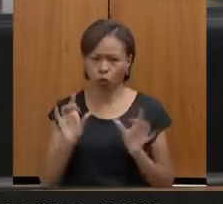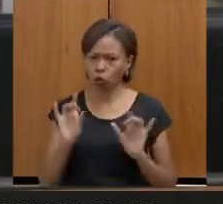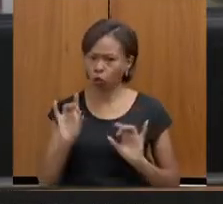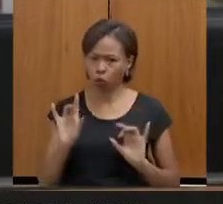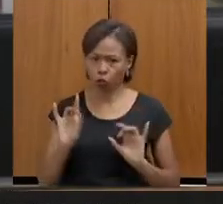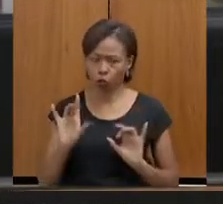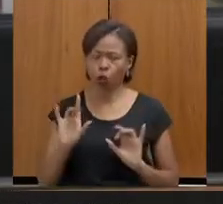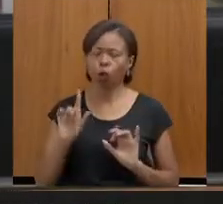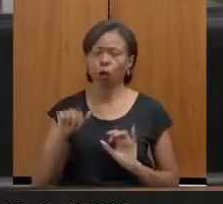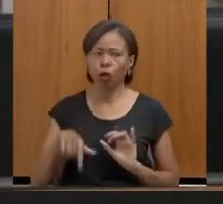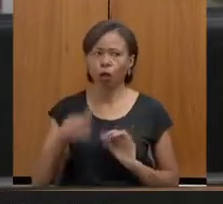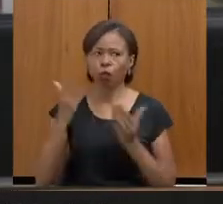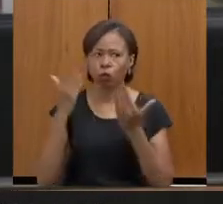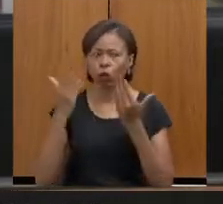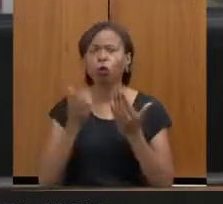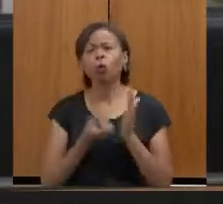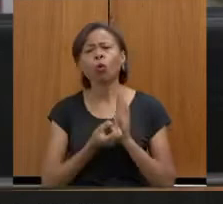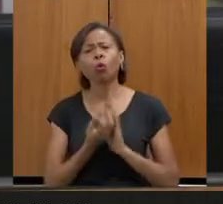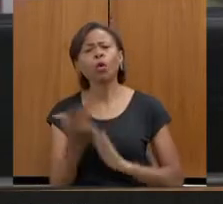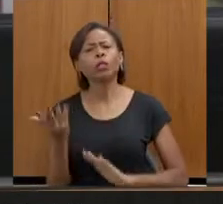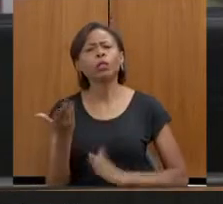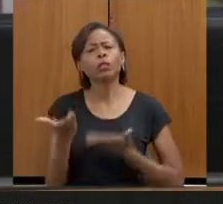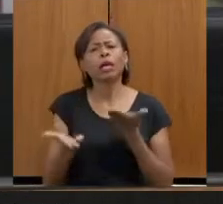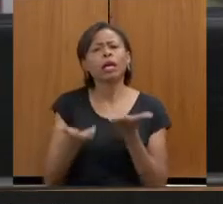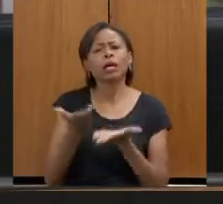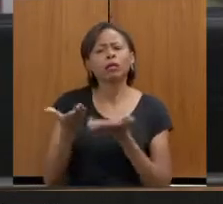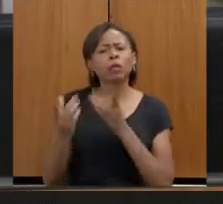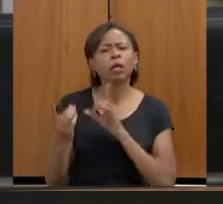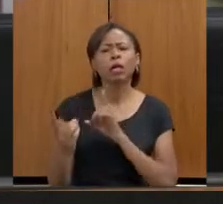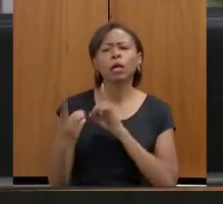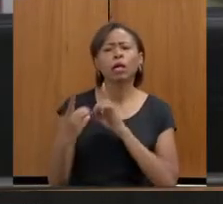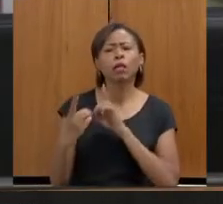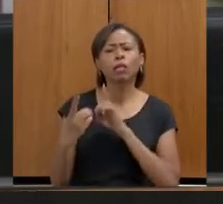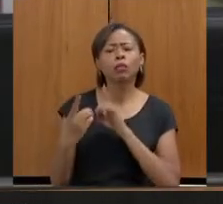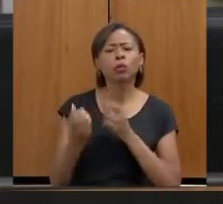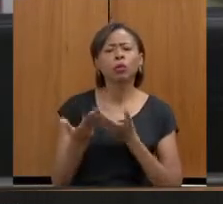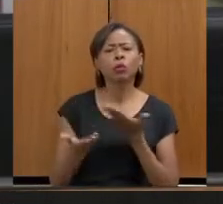psicologia. Então, quantos números de atendimentos são realizados por mês?